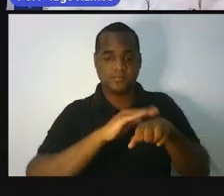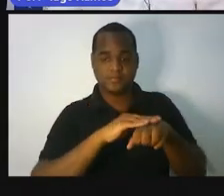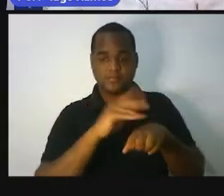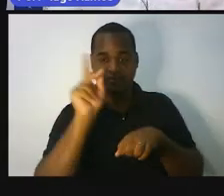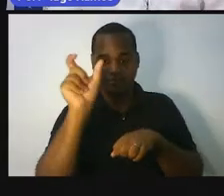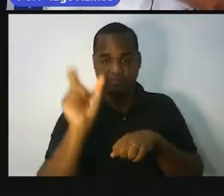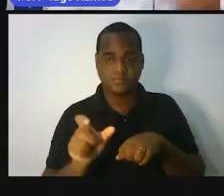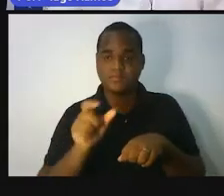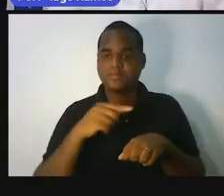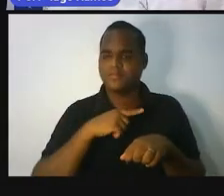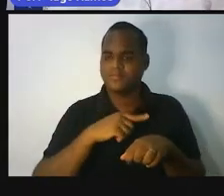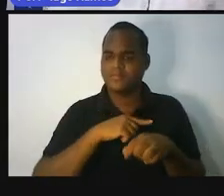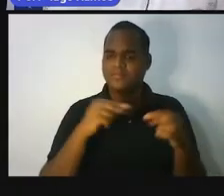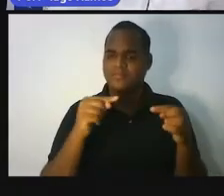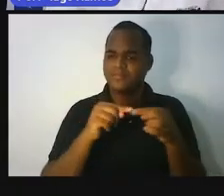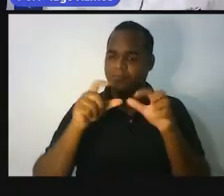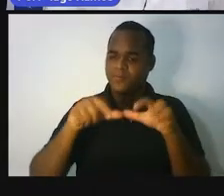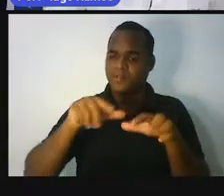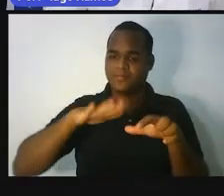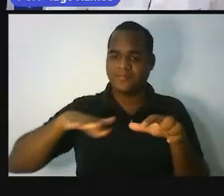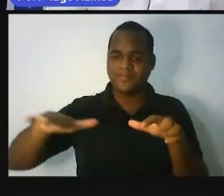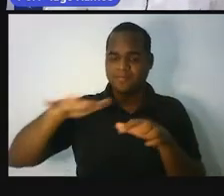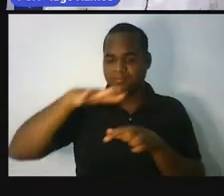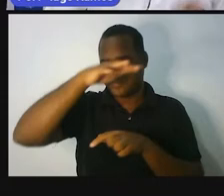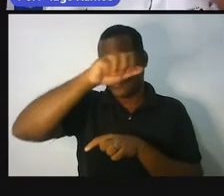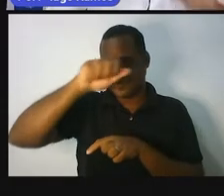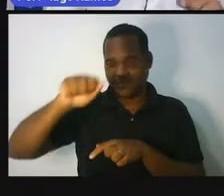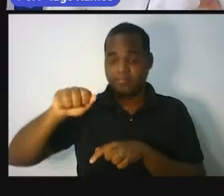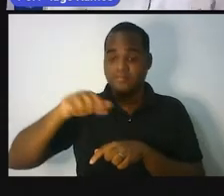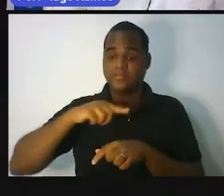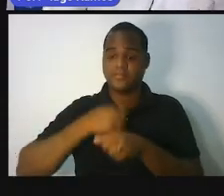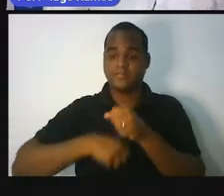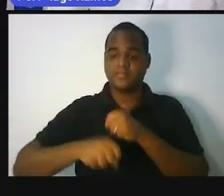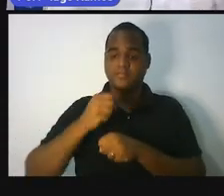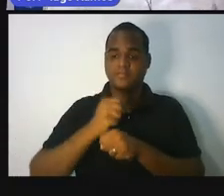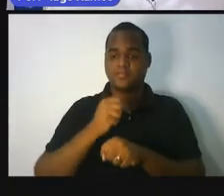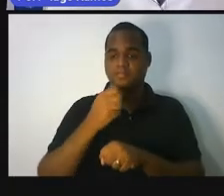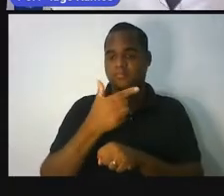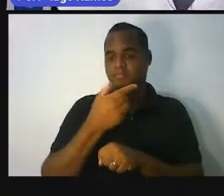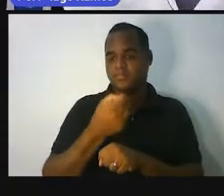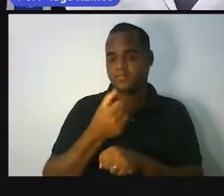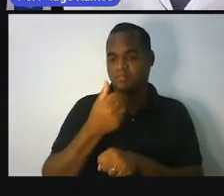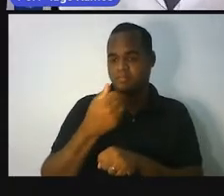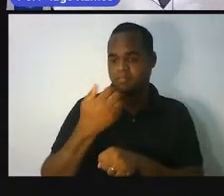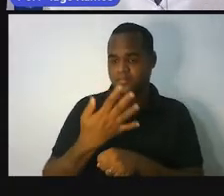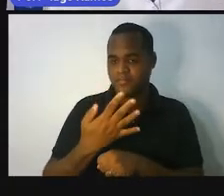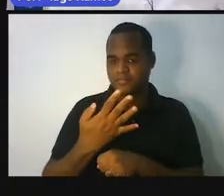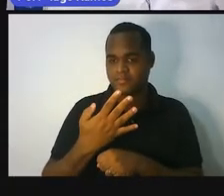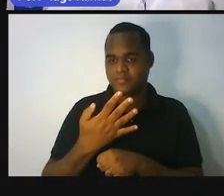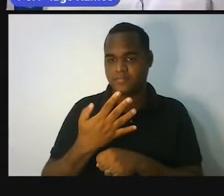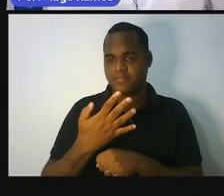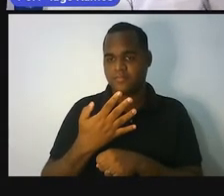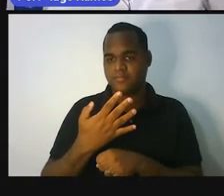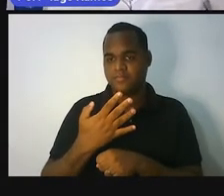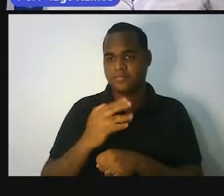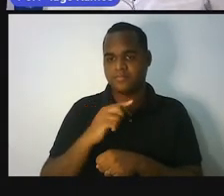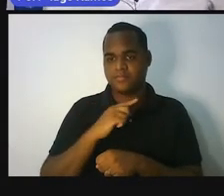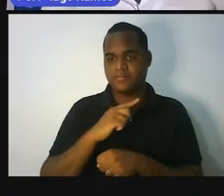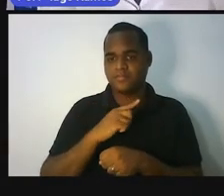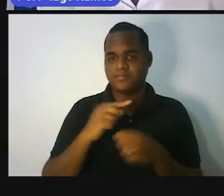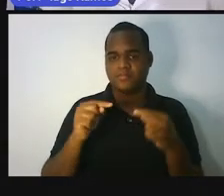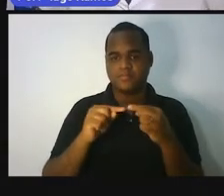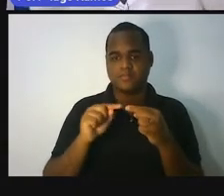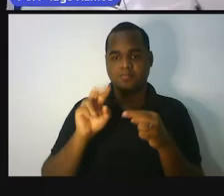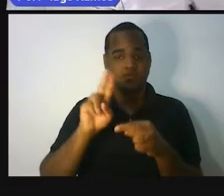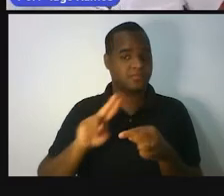que habitavam na África em 2014, é uma das informações que a gente vai usar para essa nossa aula. Tá bom?